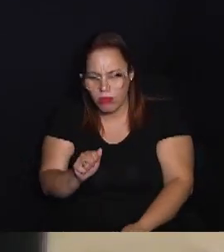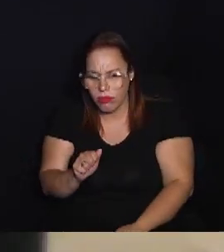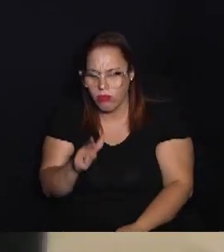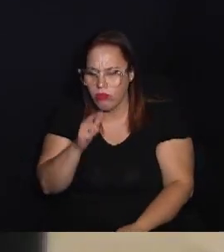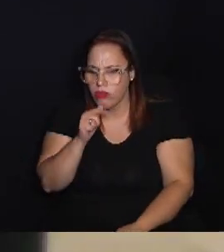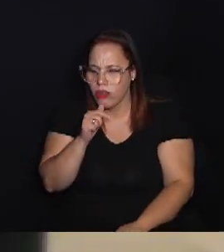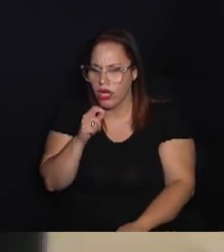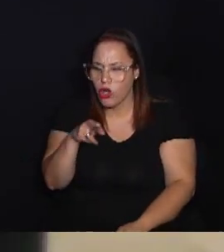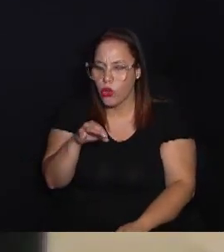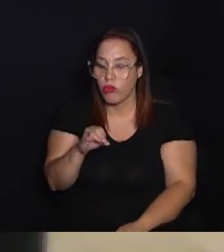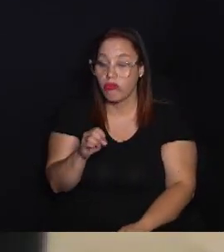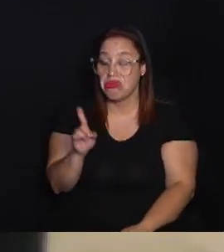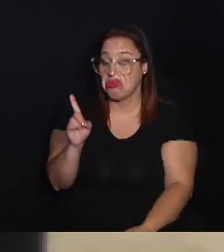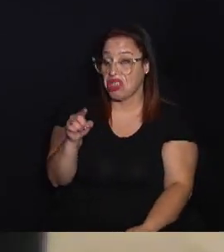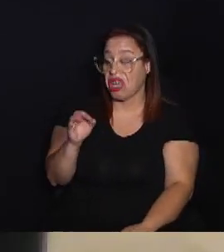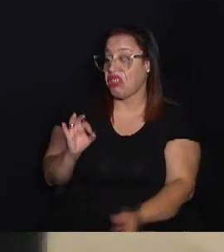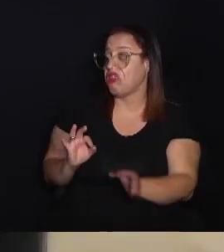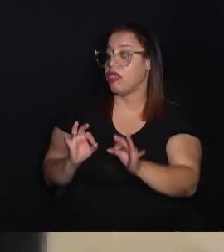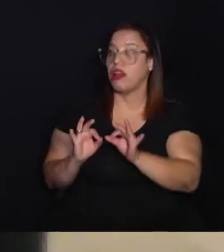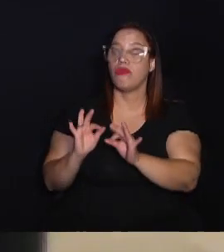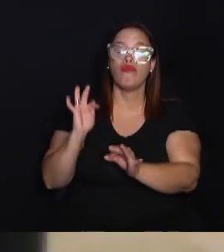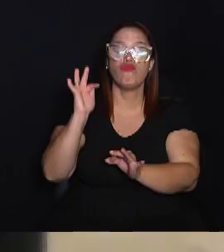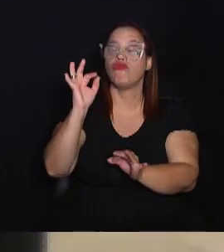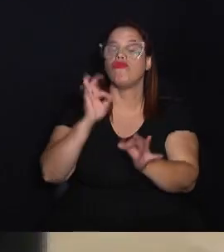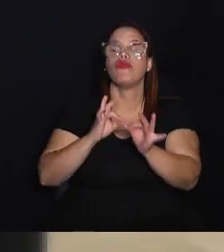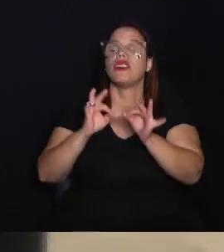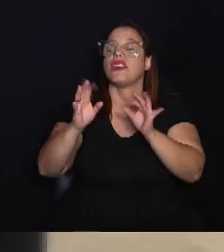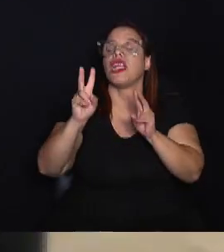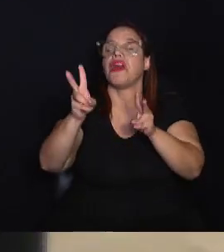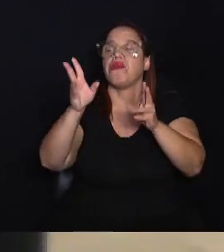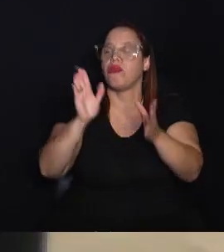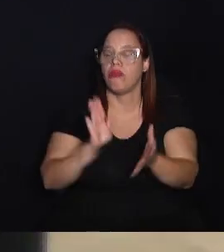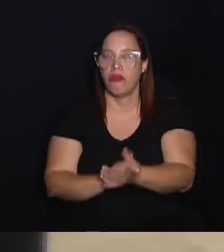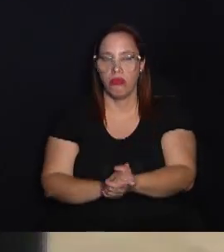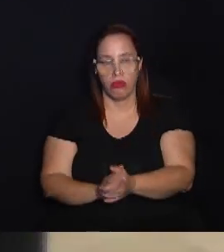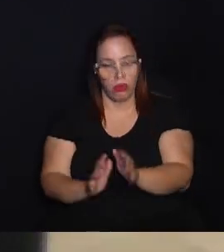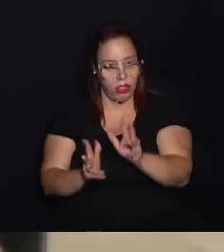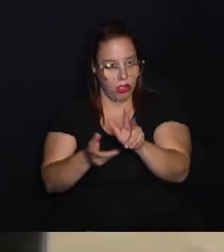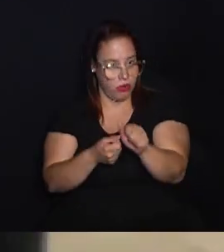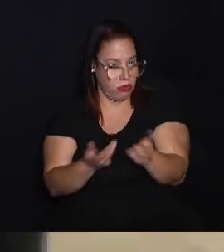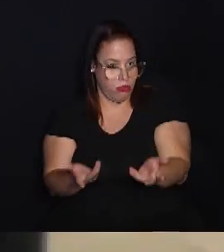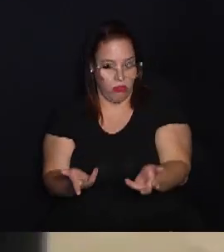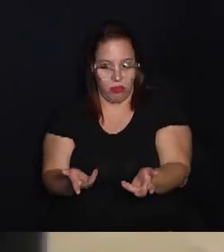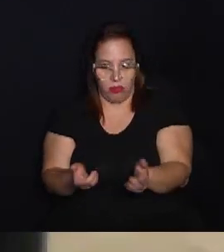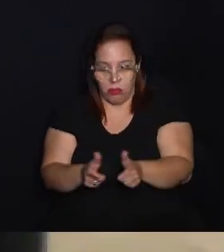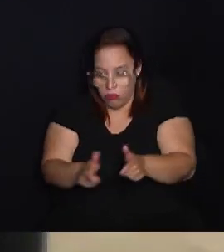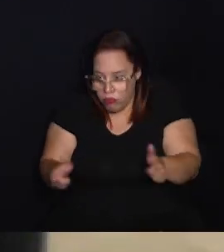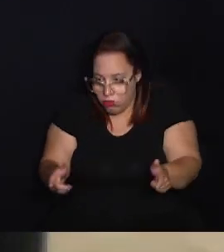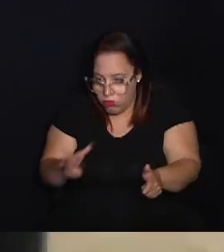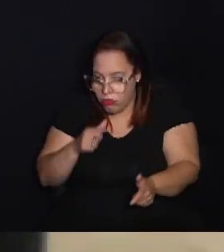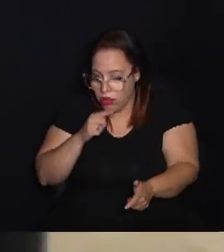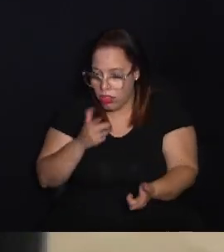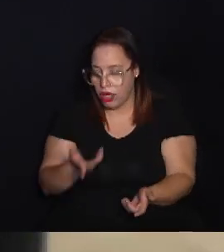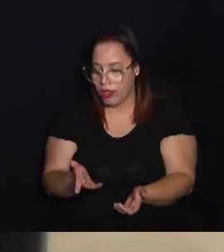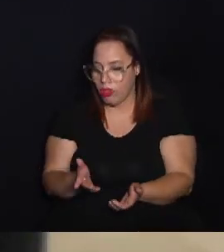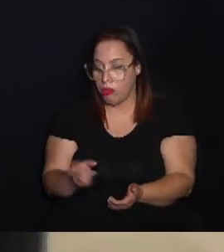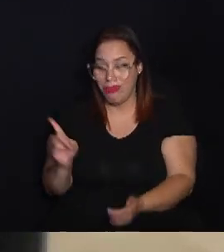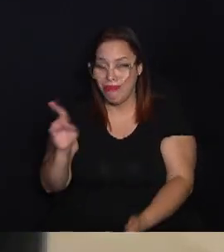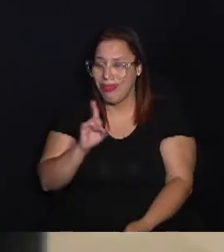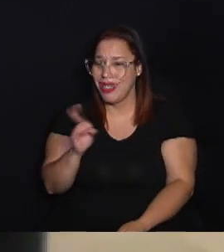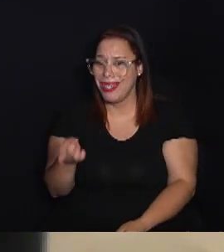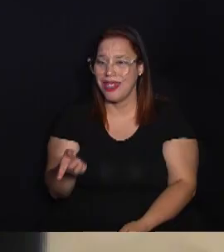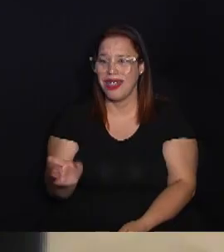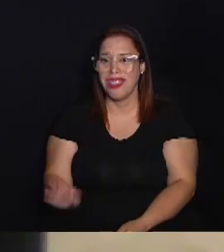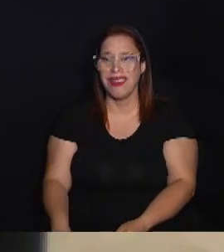paradigma de que a água é recurso, que ele é infinito, pelo fato do planeta Terra ser grande parte composto